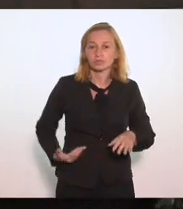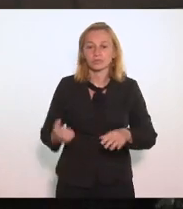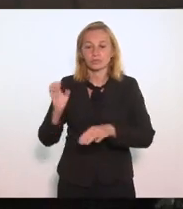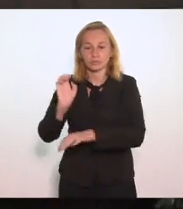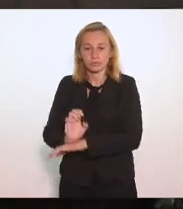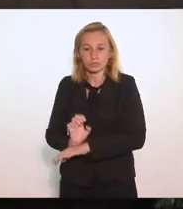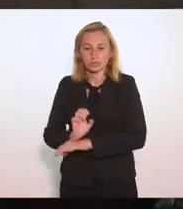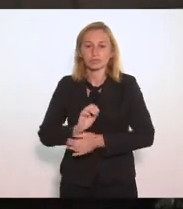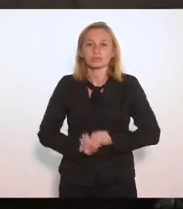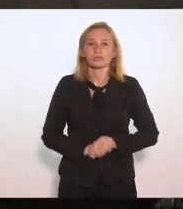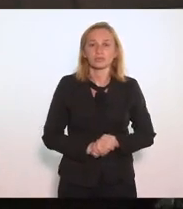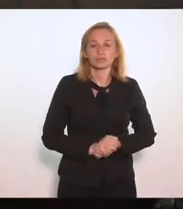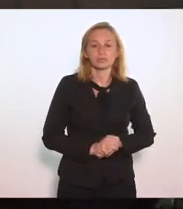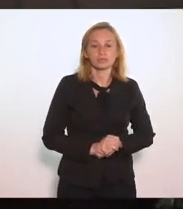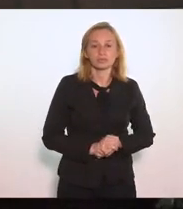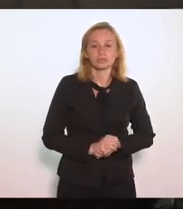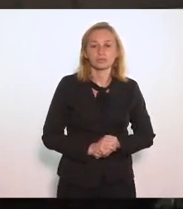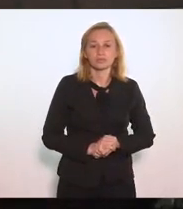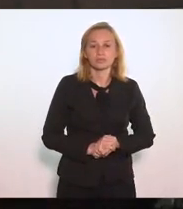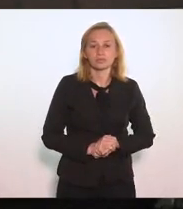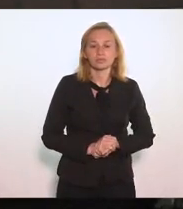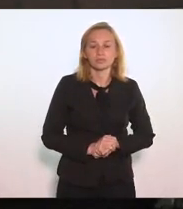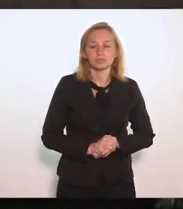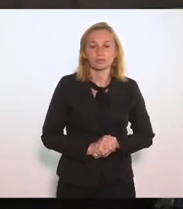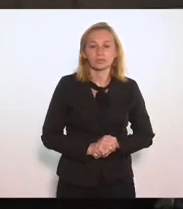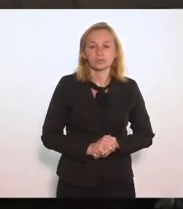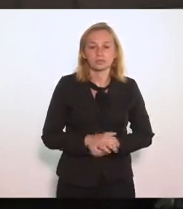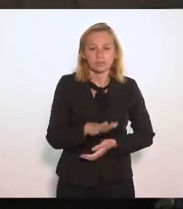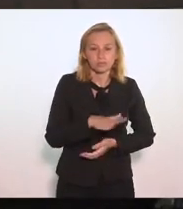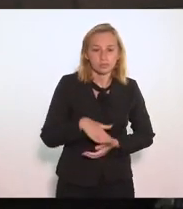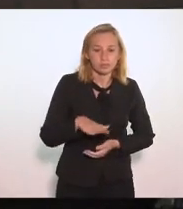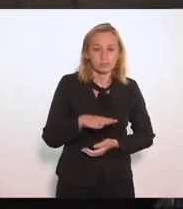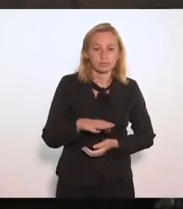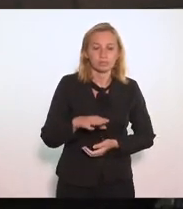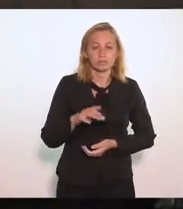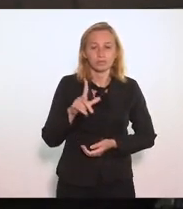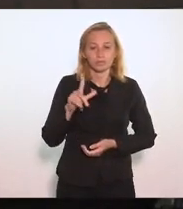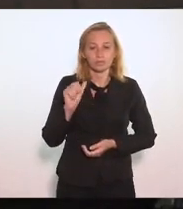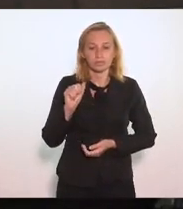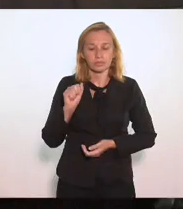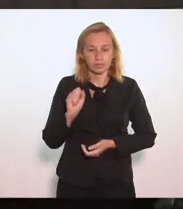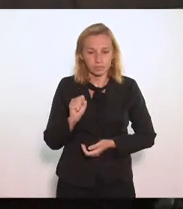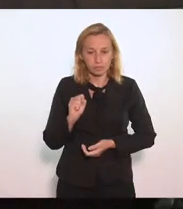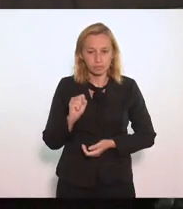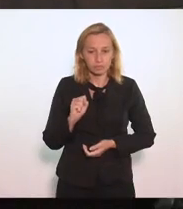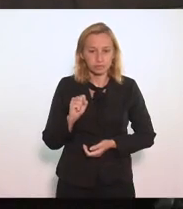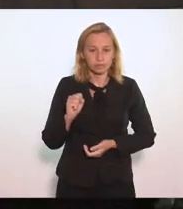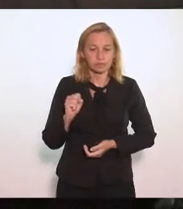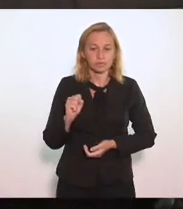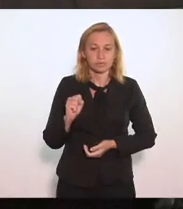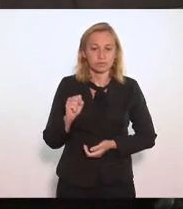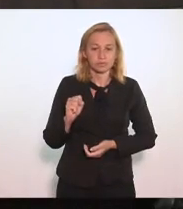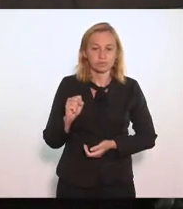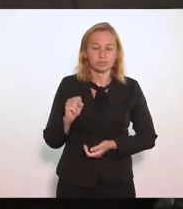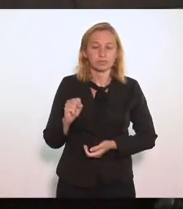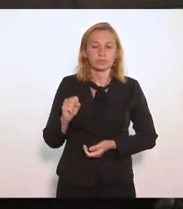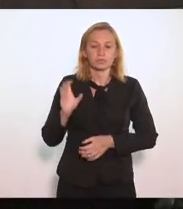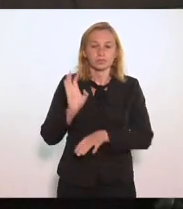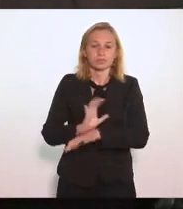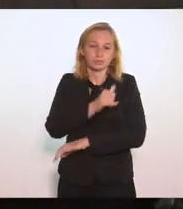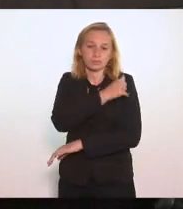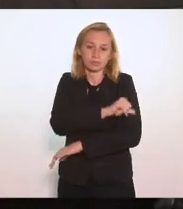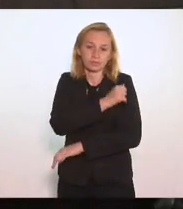No meu modo de ver De forma equivocada Na região Dos lagos De Niterói Na região dos lagos Do estado Do Rio de Janeiro